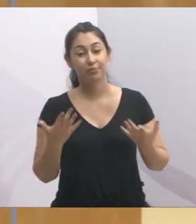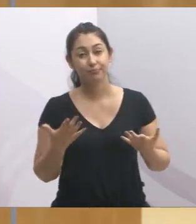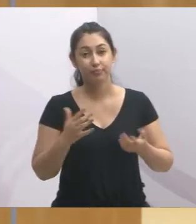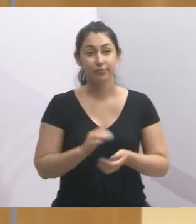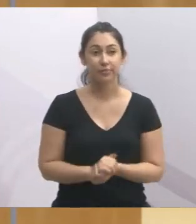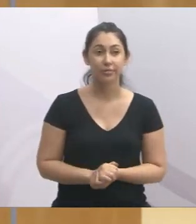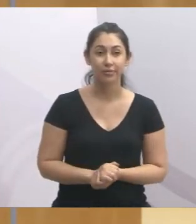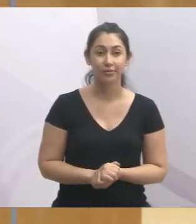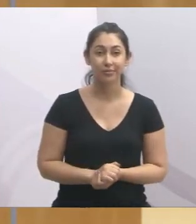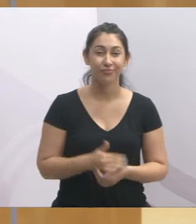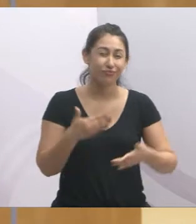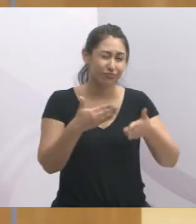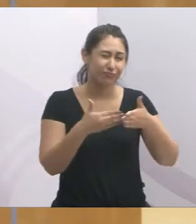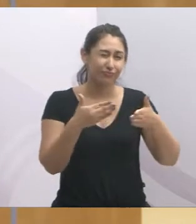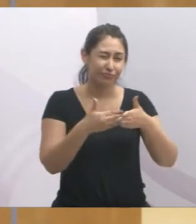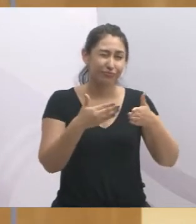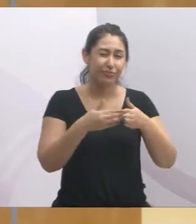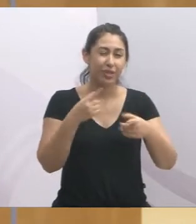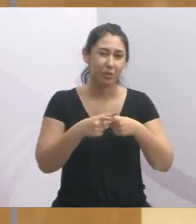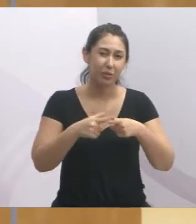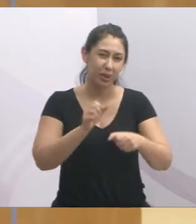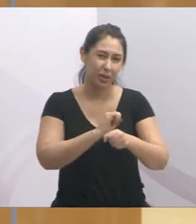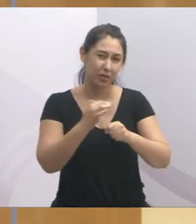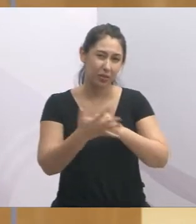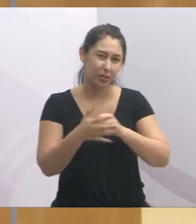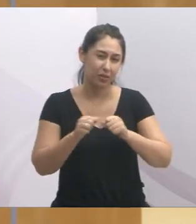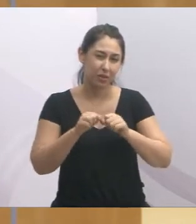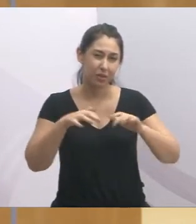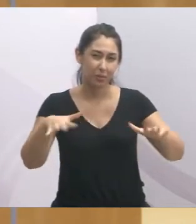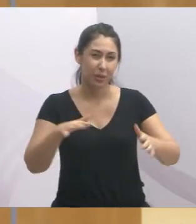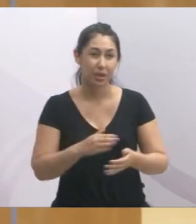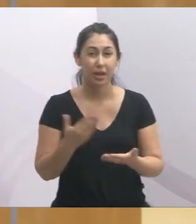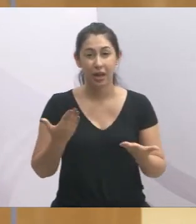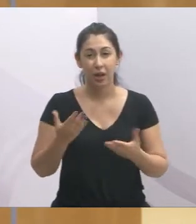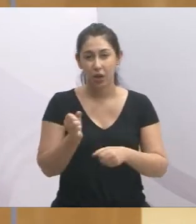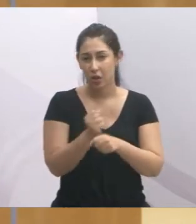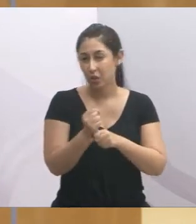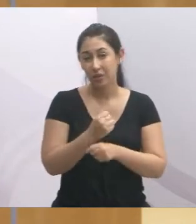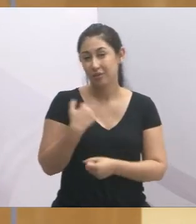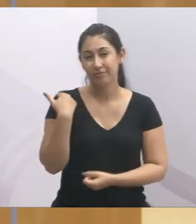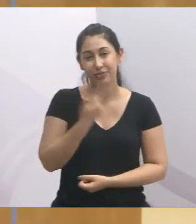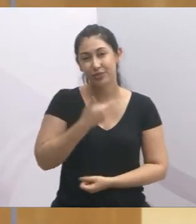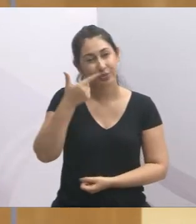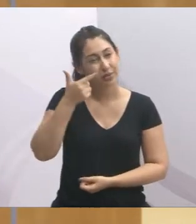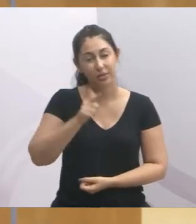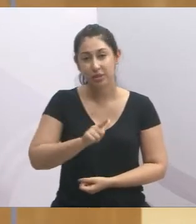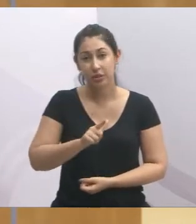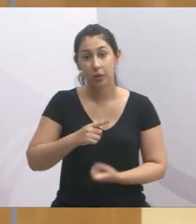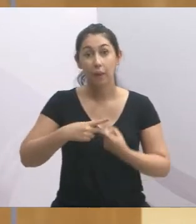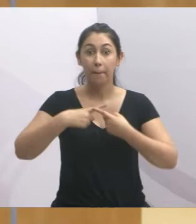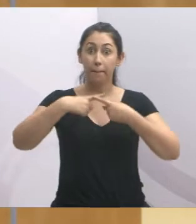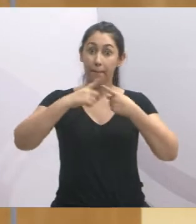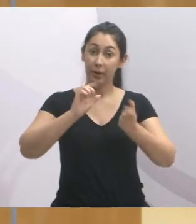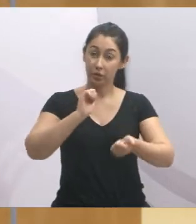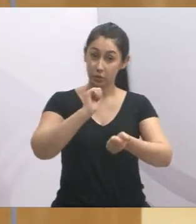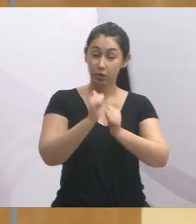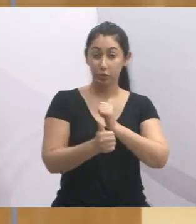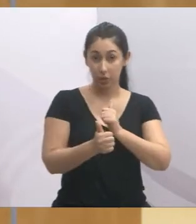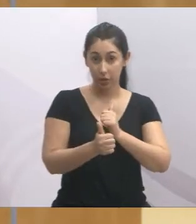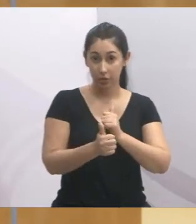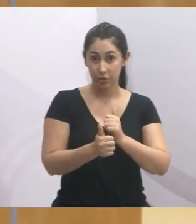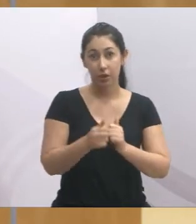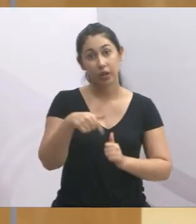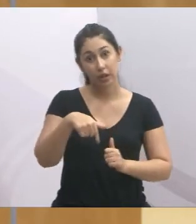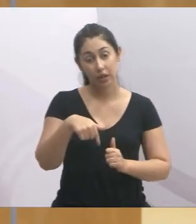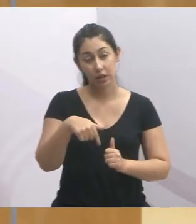fomos aí impedidos por essa Covid e esse ano praticamente não conseguimos fazer muita coisa. Mas o esporte, o que era aqui na nossa